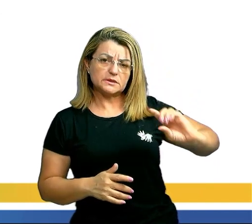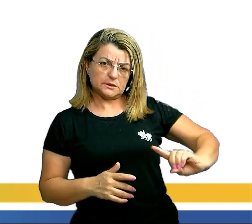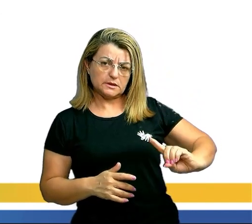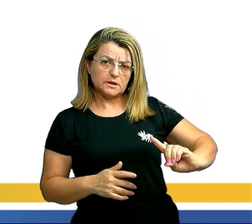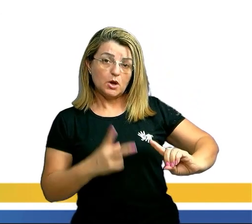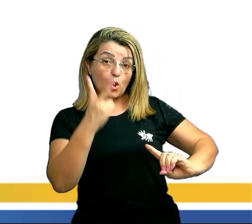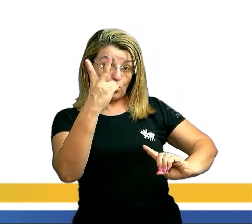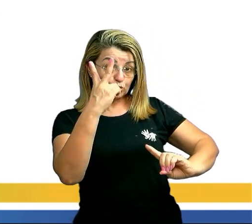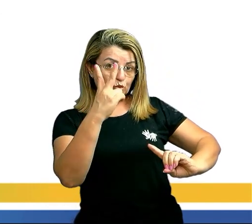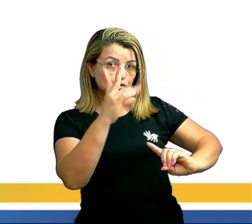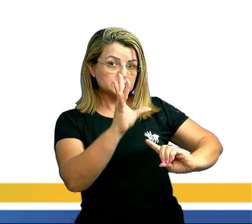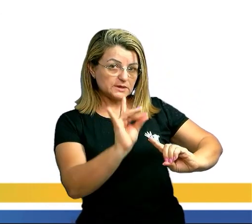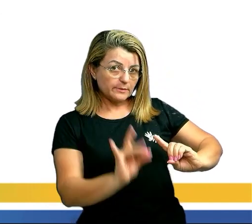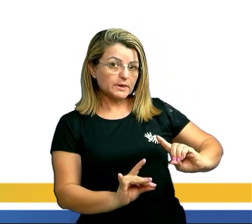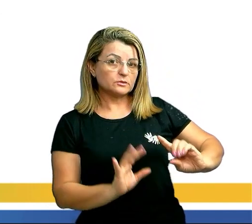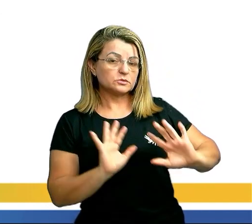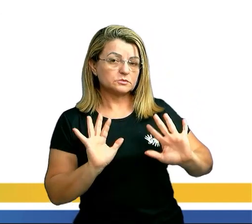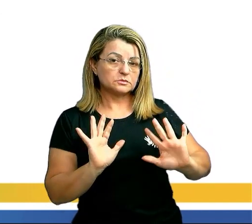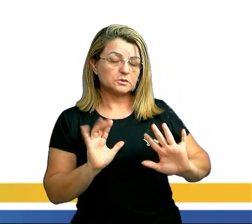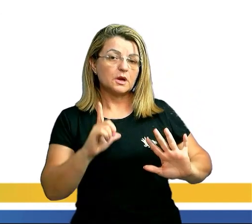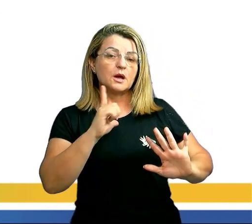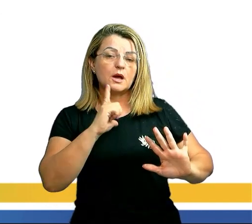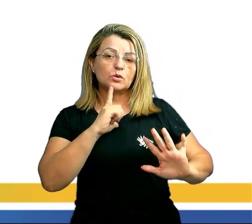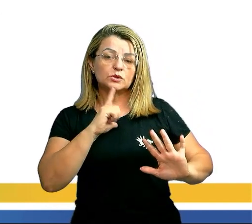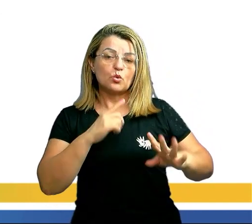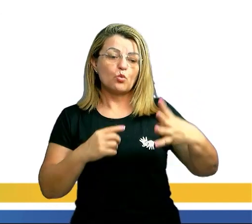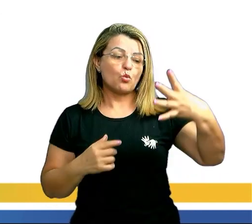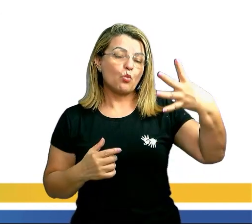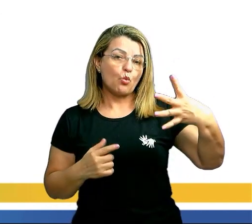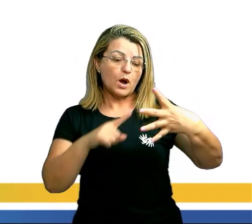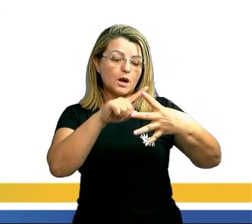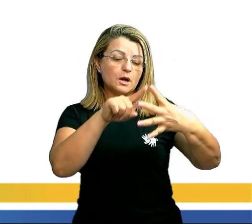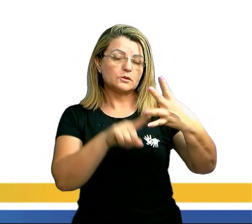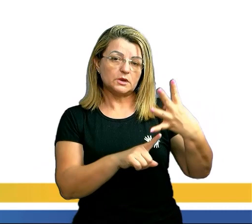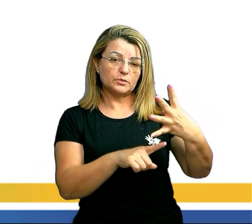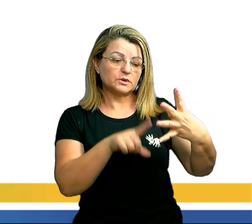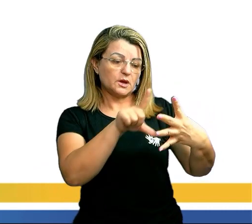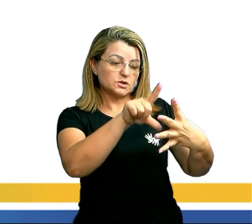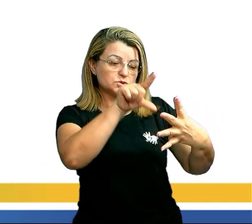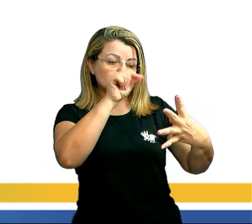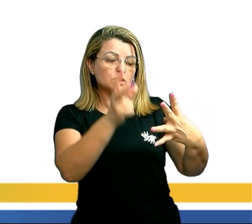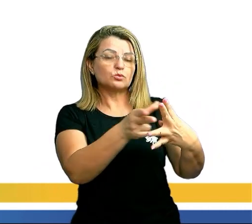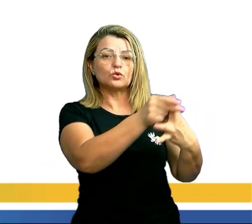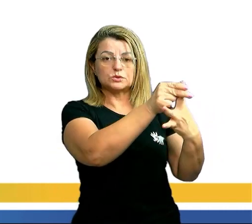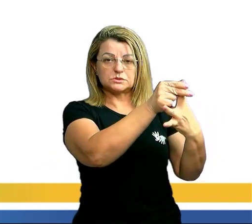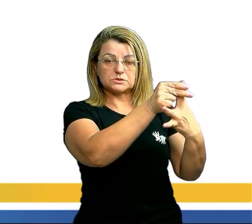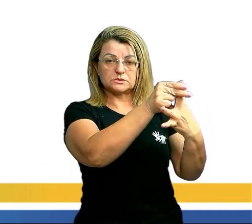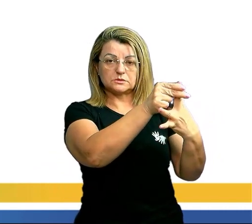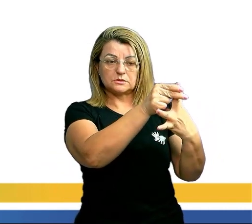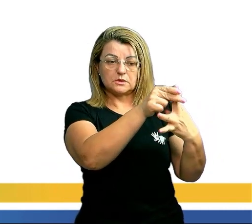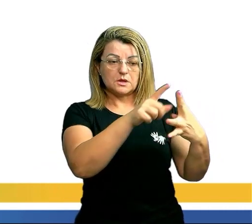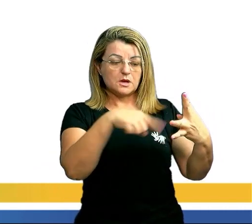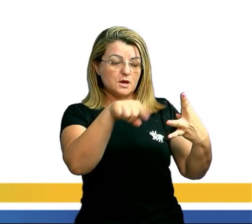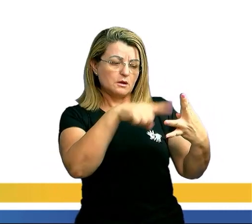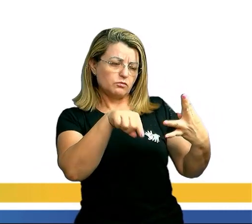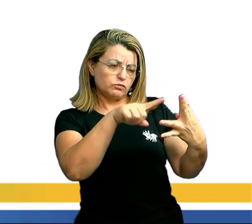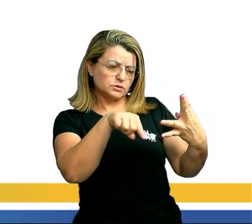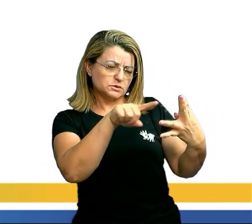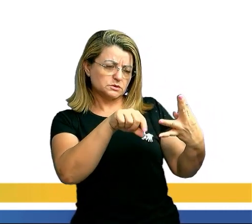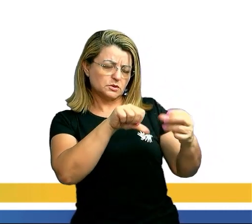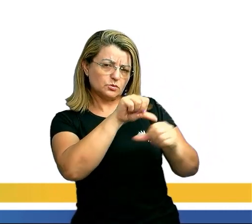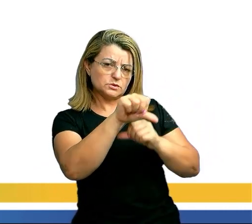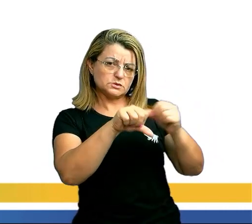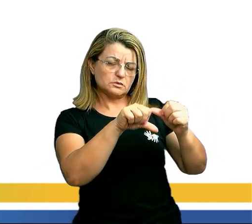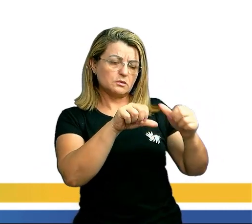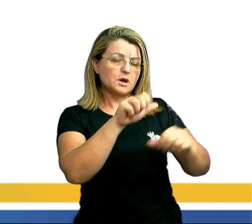dois elementos. Como assim? Eu tenho quatro elementos e eu quero escolher dois. Beleza? Lista nas combinações eu vou ter